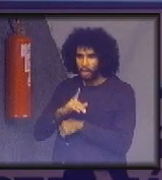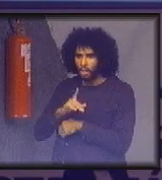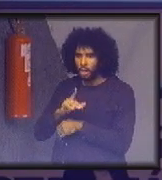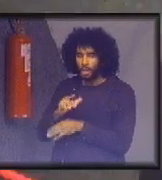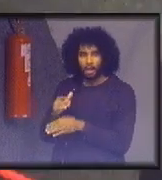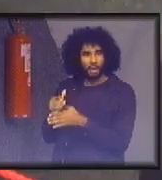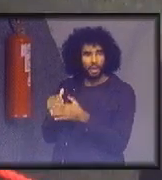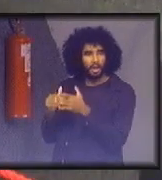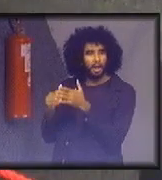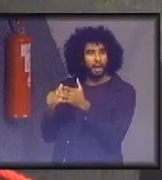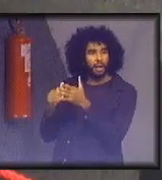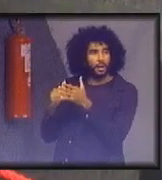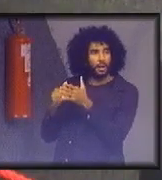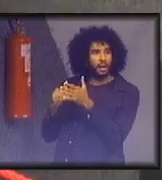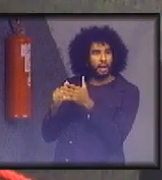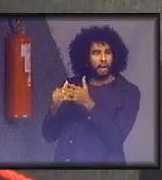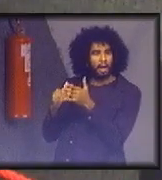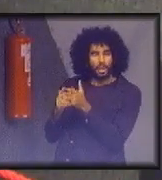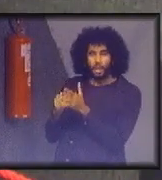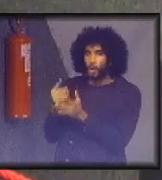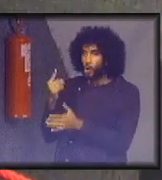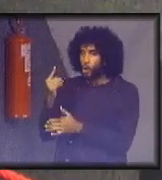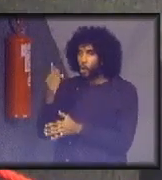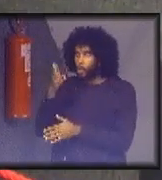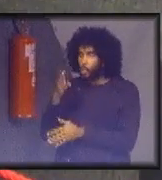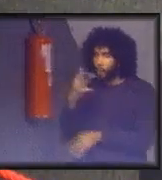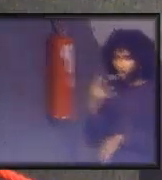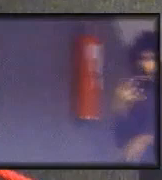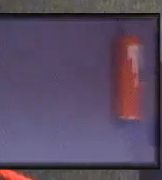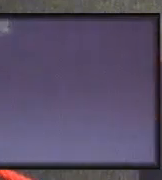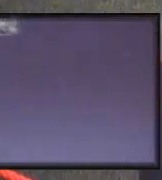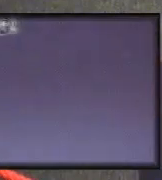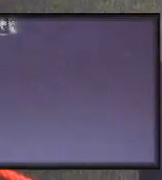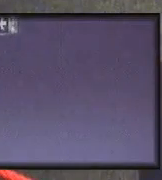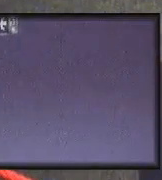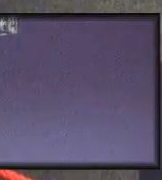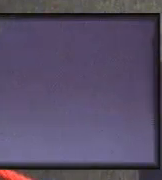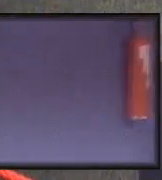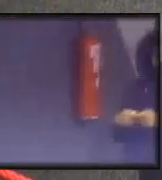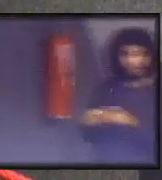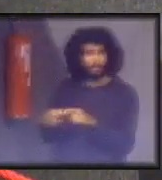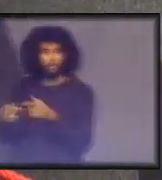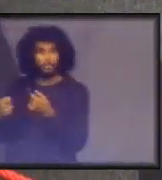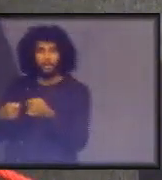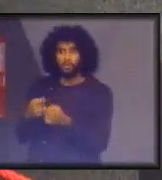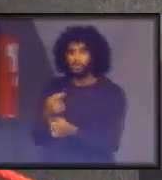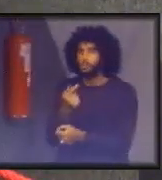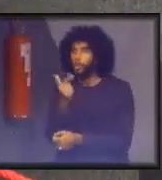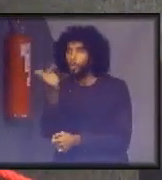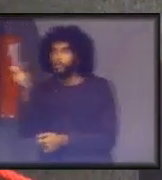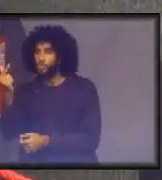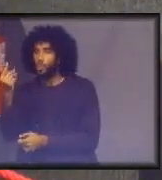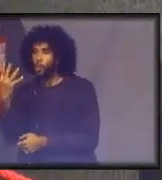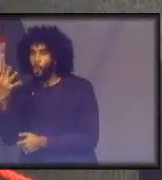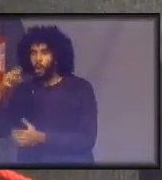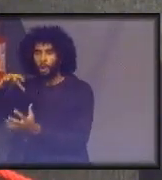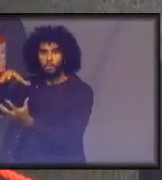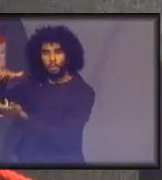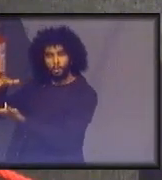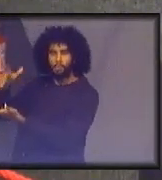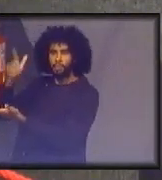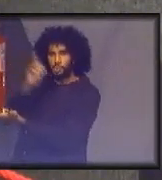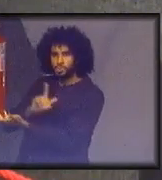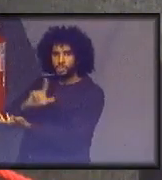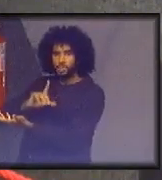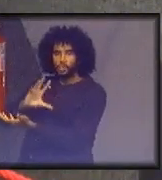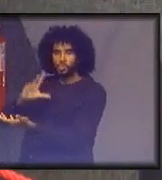um quarto do que a gente precisa de fato. A gente precisaria de quatro planetas-terras para dar conta de